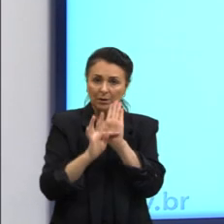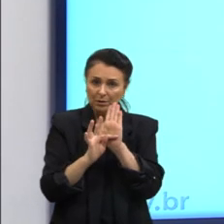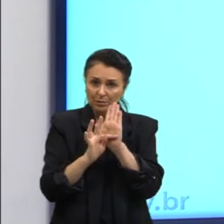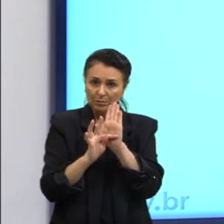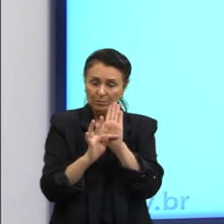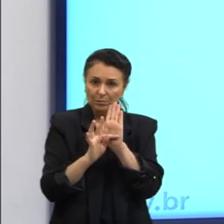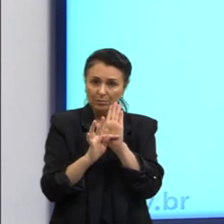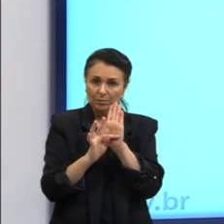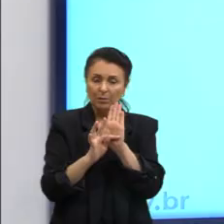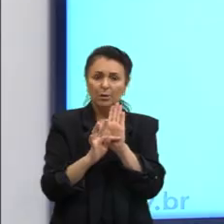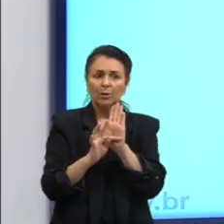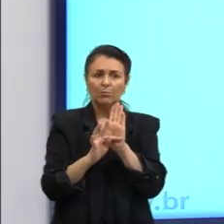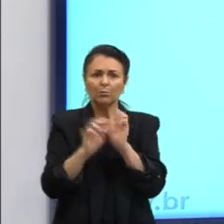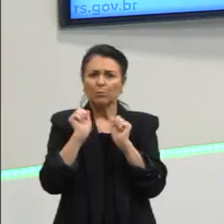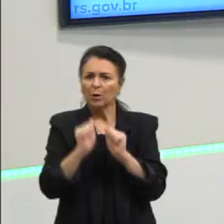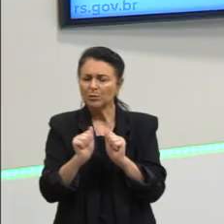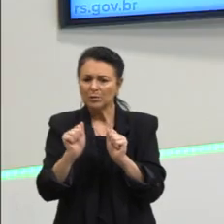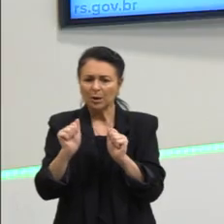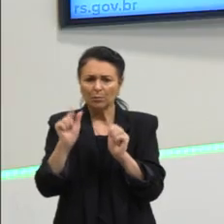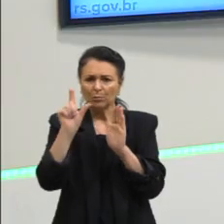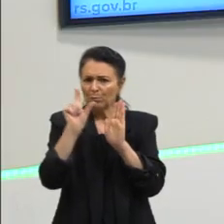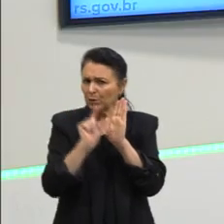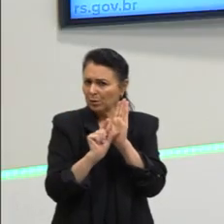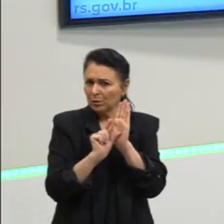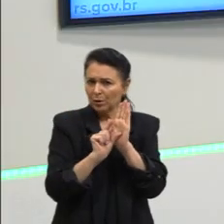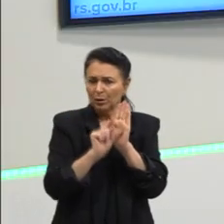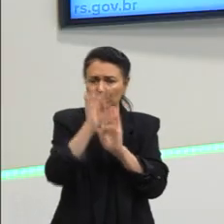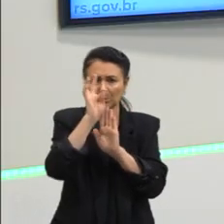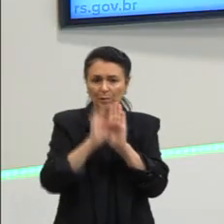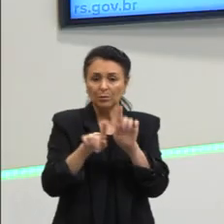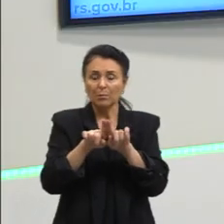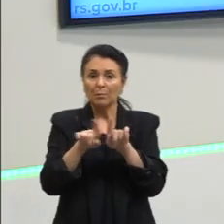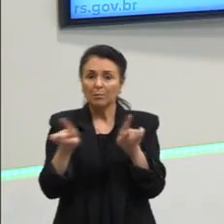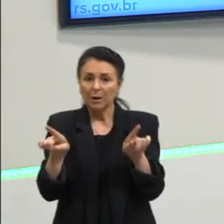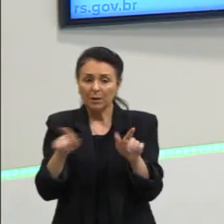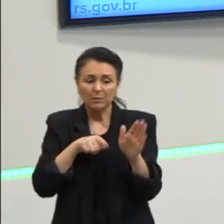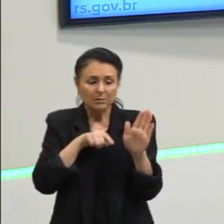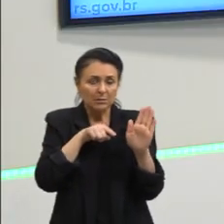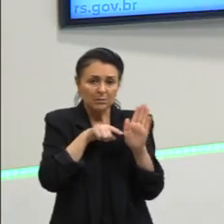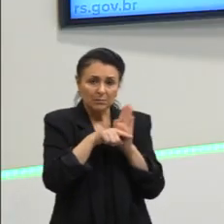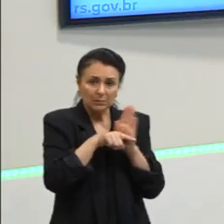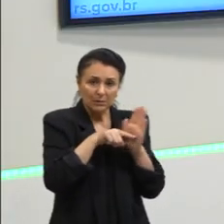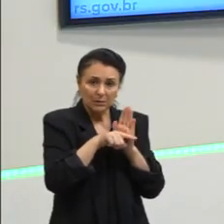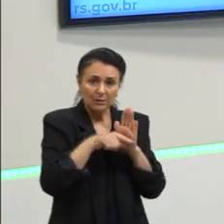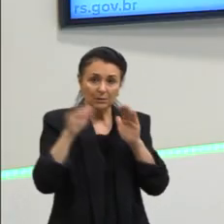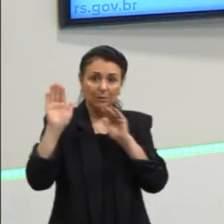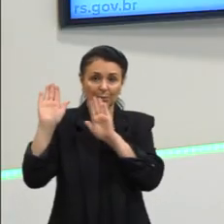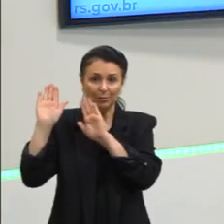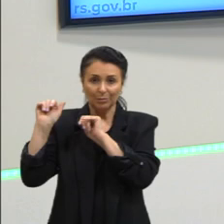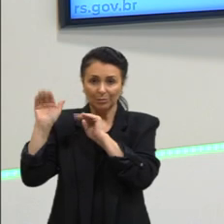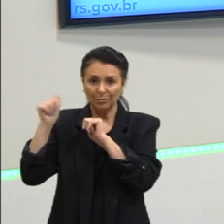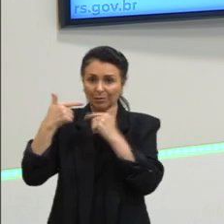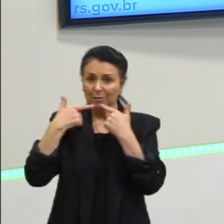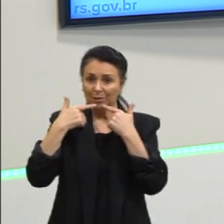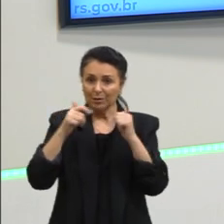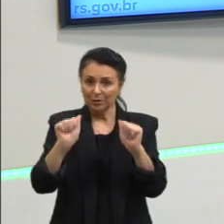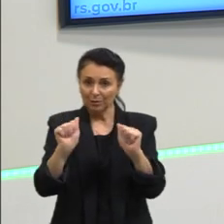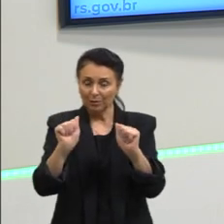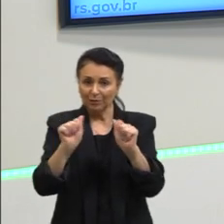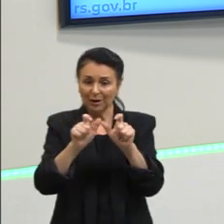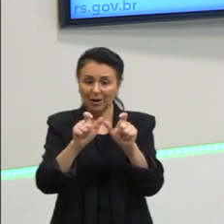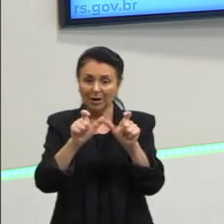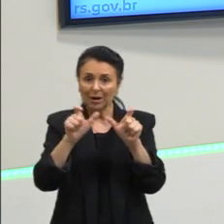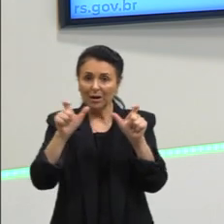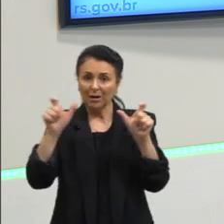Curtos Se necessário Se for Mas pesquisem Na língua espanhola Para ampliar O